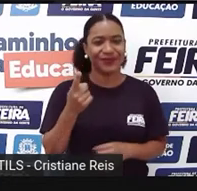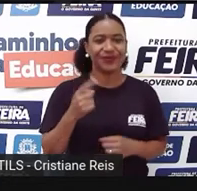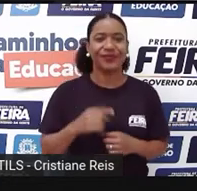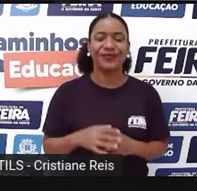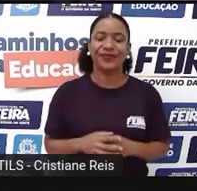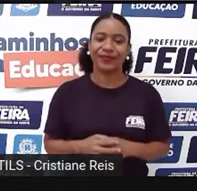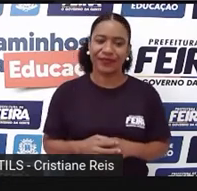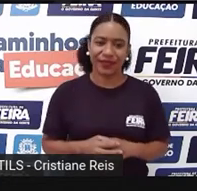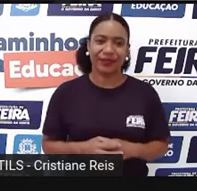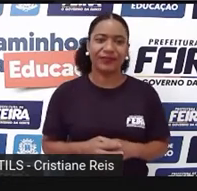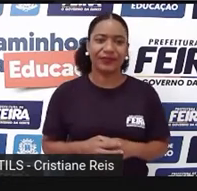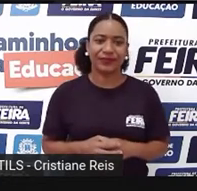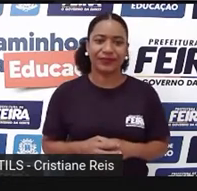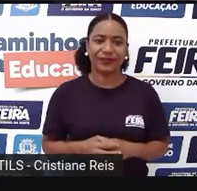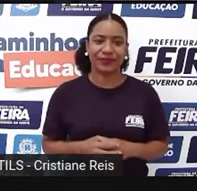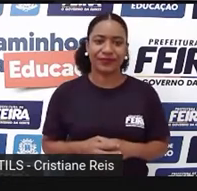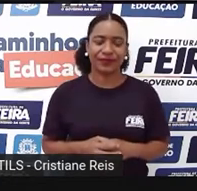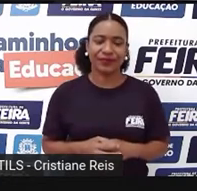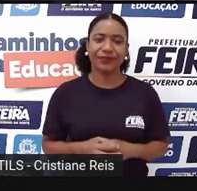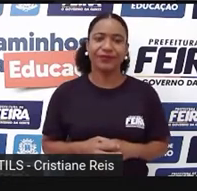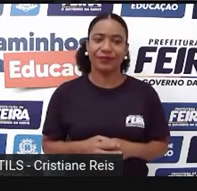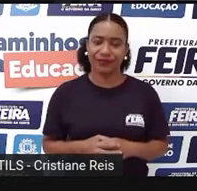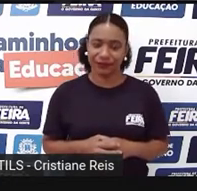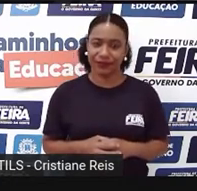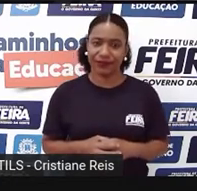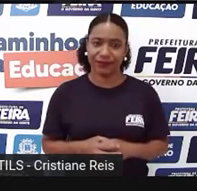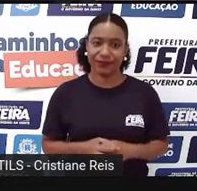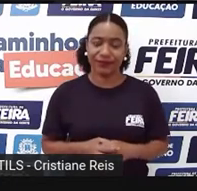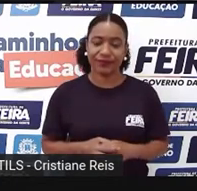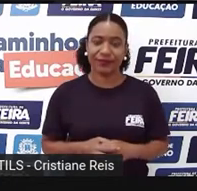Começo fazendo esta pergunta para vocês.